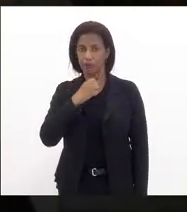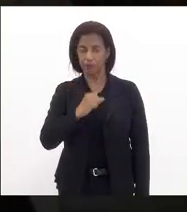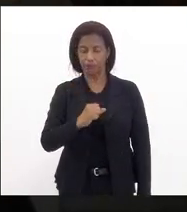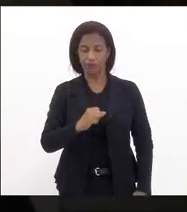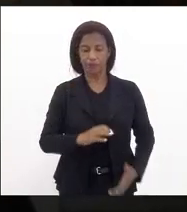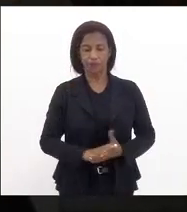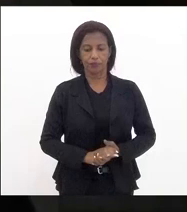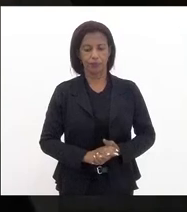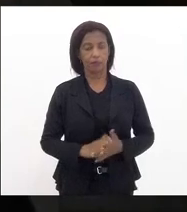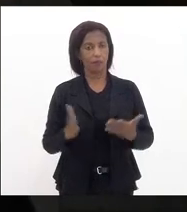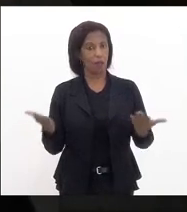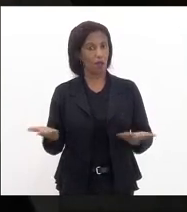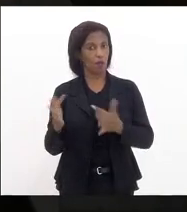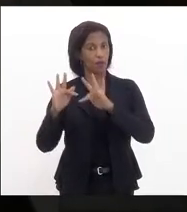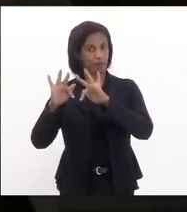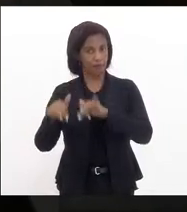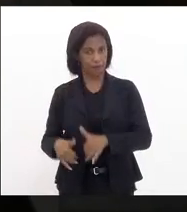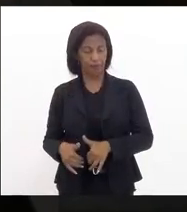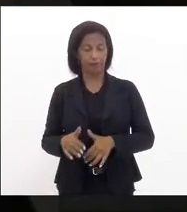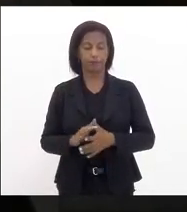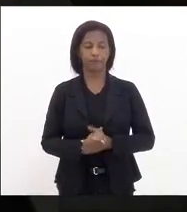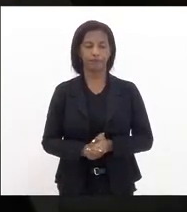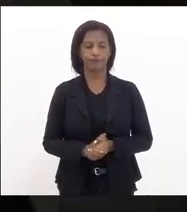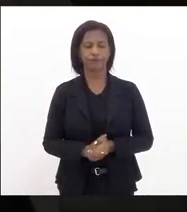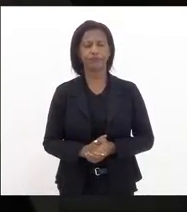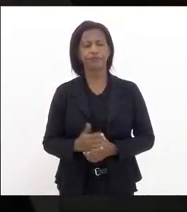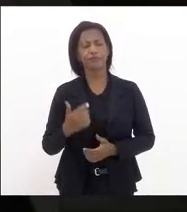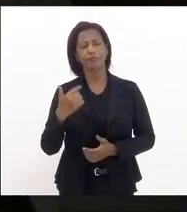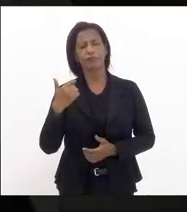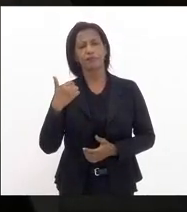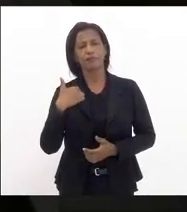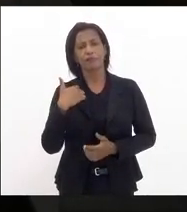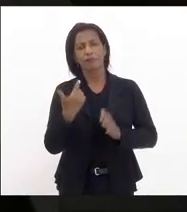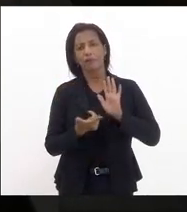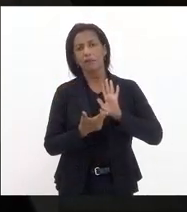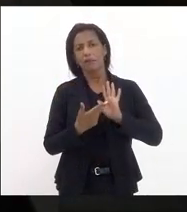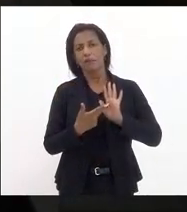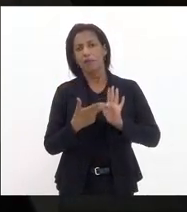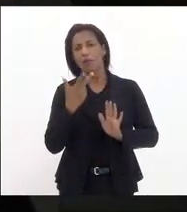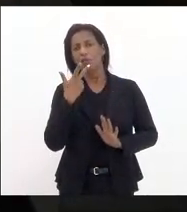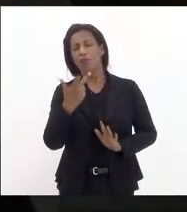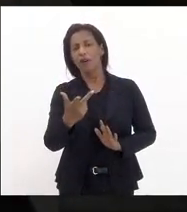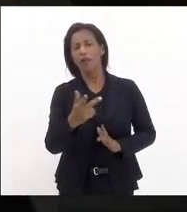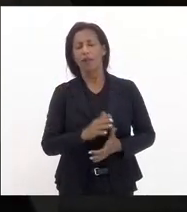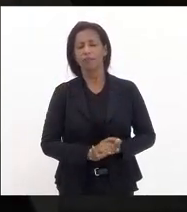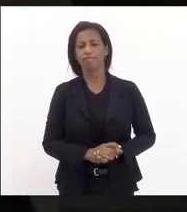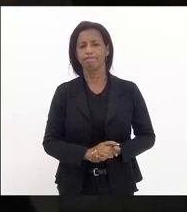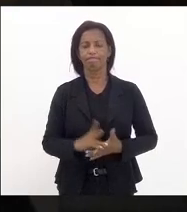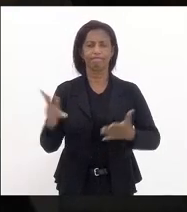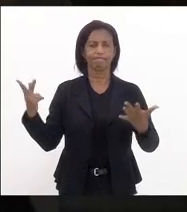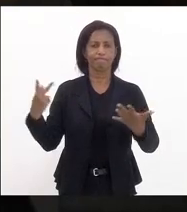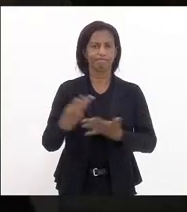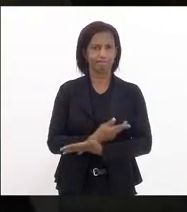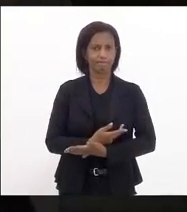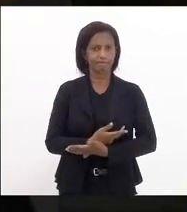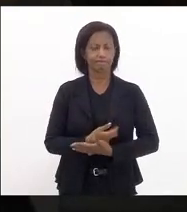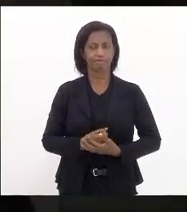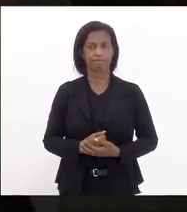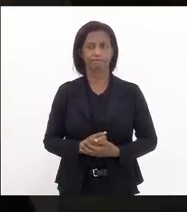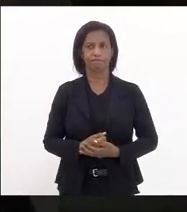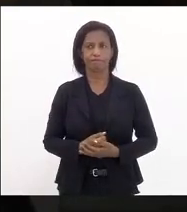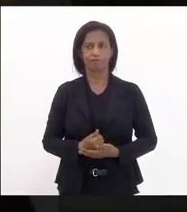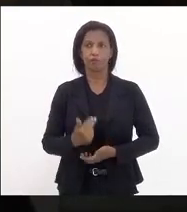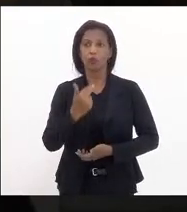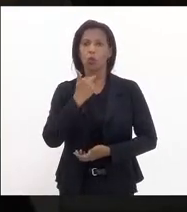eu queria deputado Tia Ju fazer menção a um fato que não